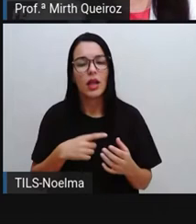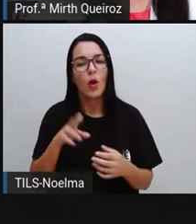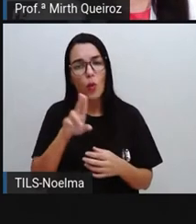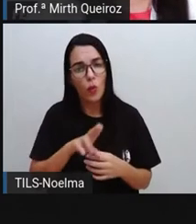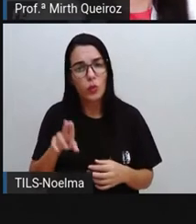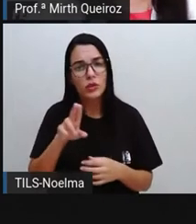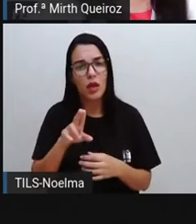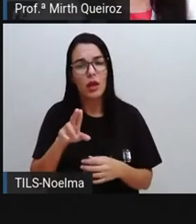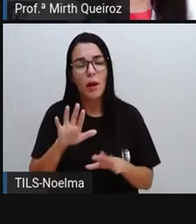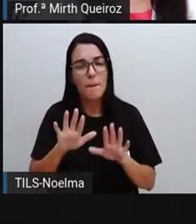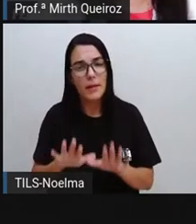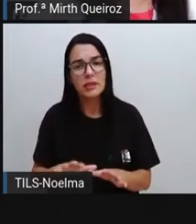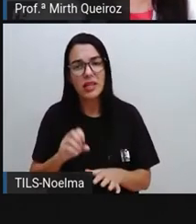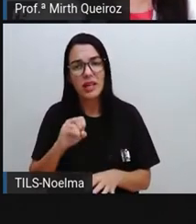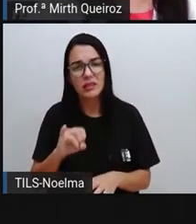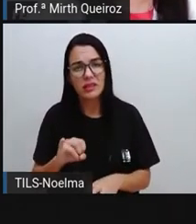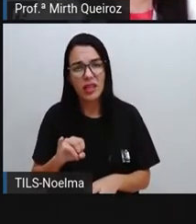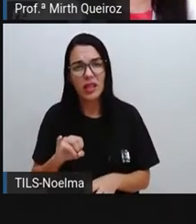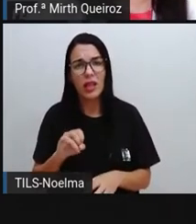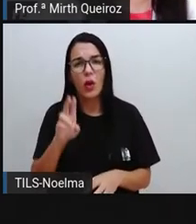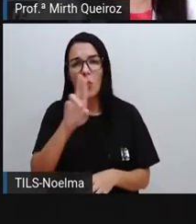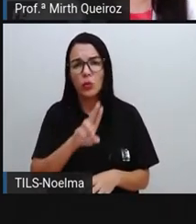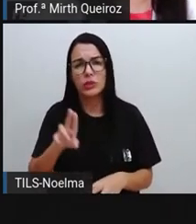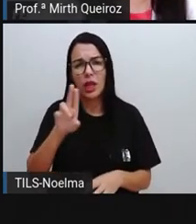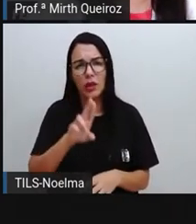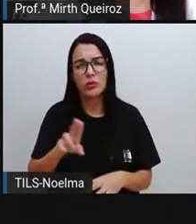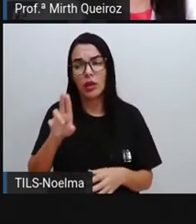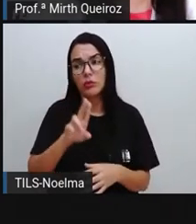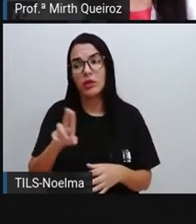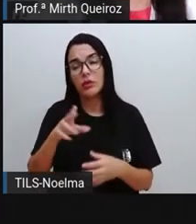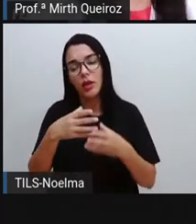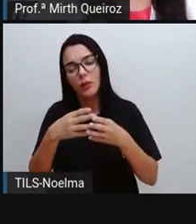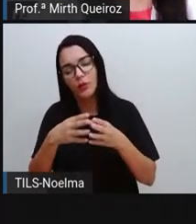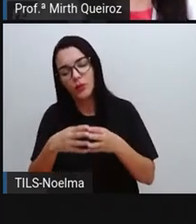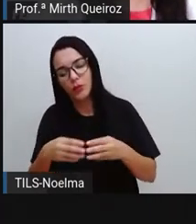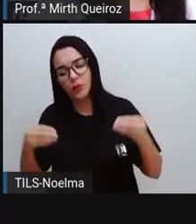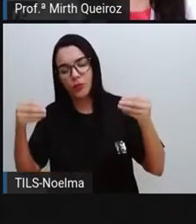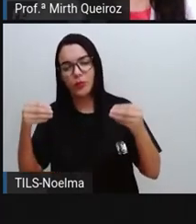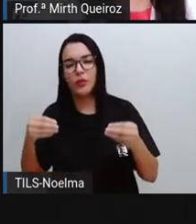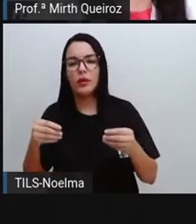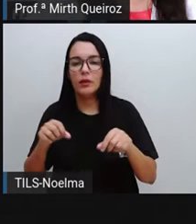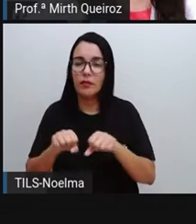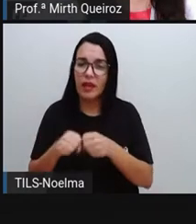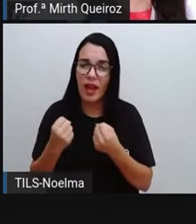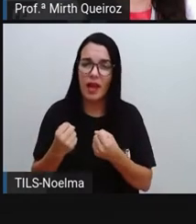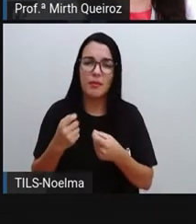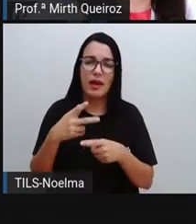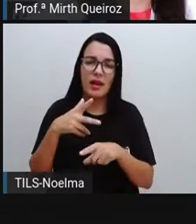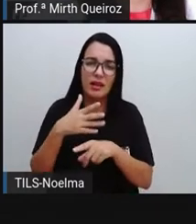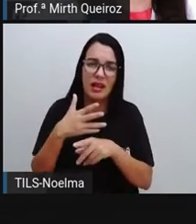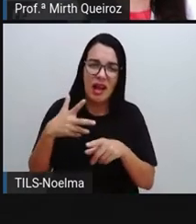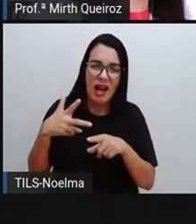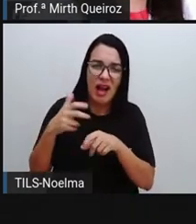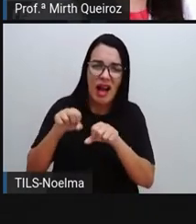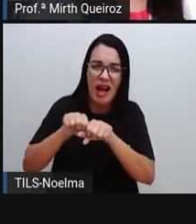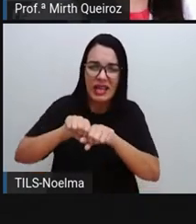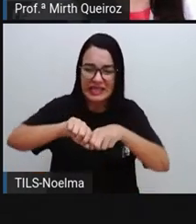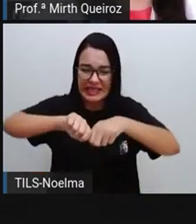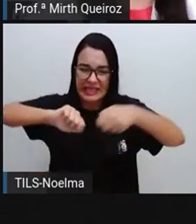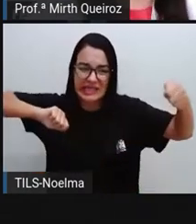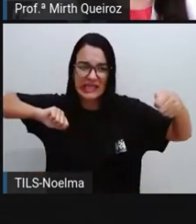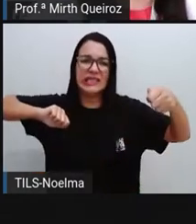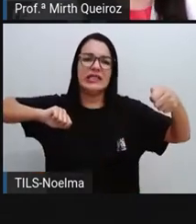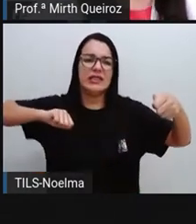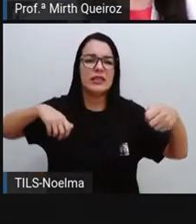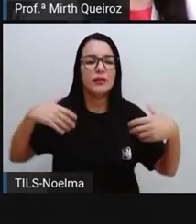Porém, de acordo com o que ele vai ser utilizado, eles se desgastam mais rápido, né? Então, a gente vai chamar